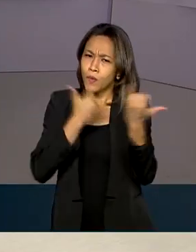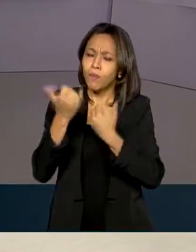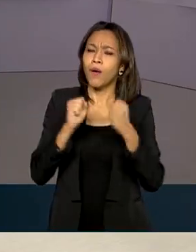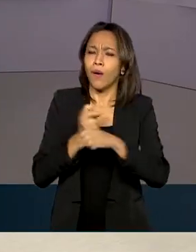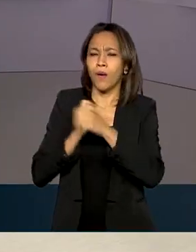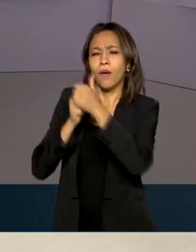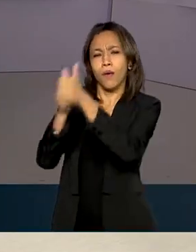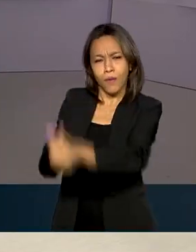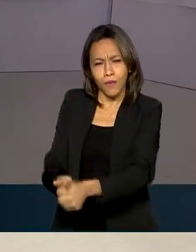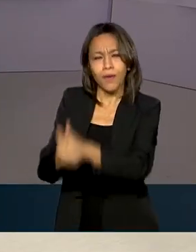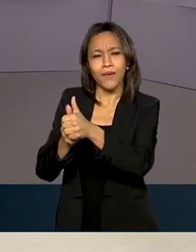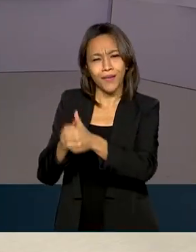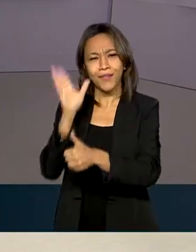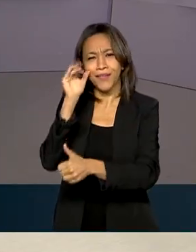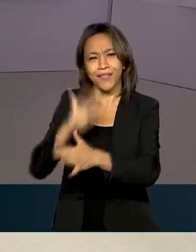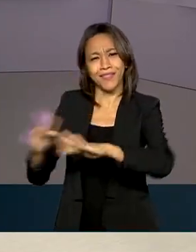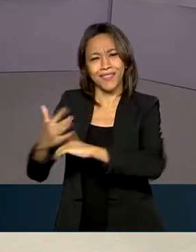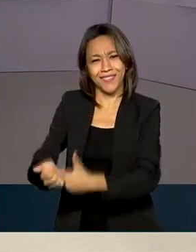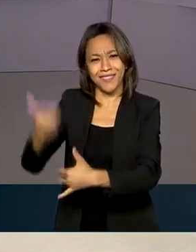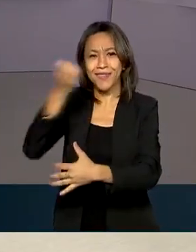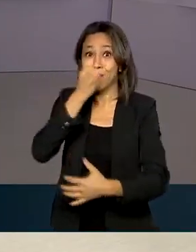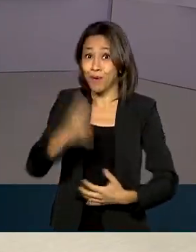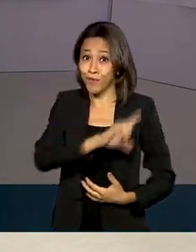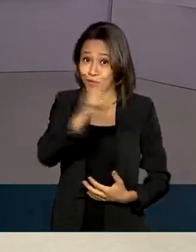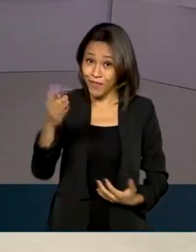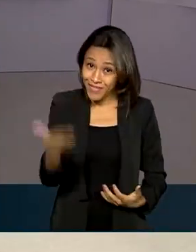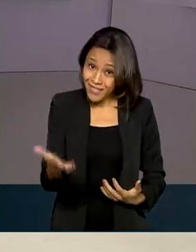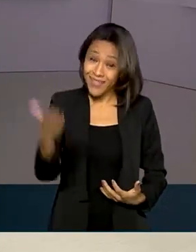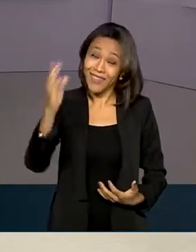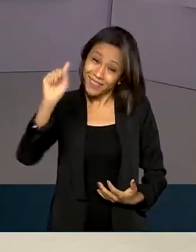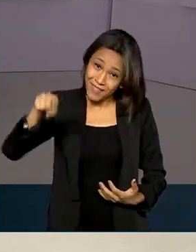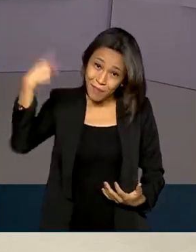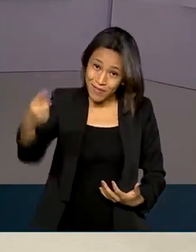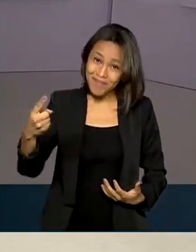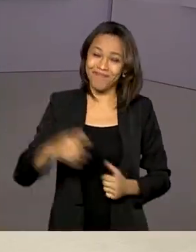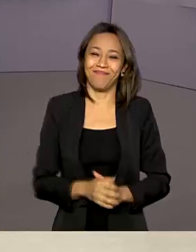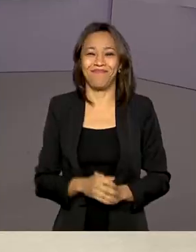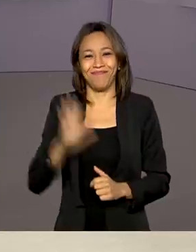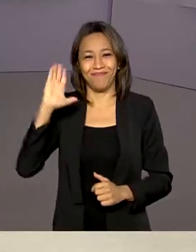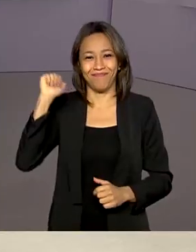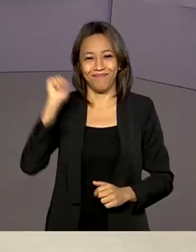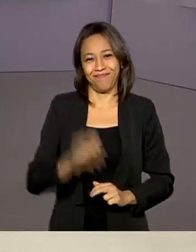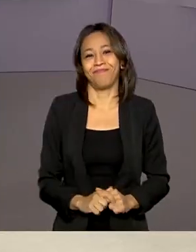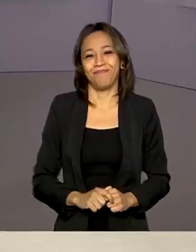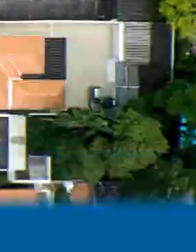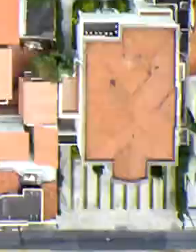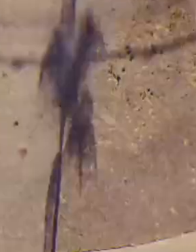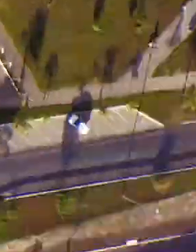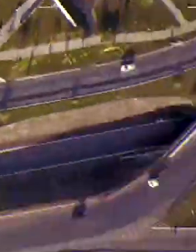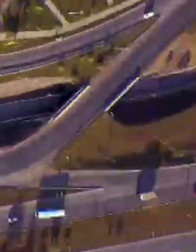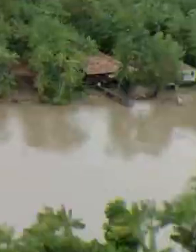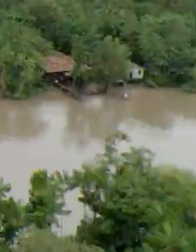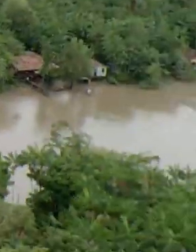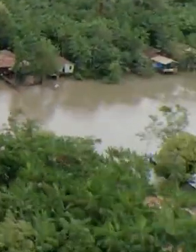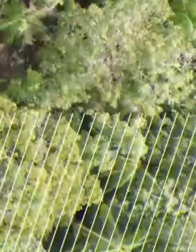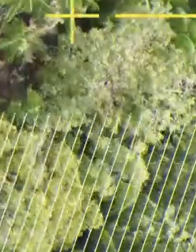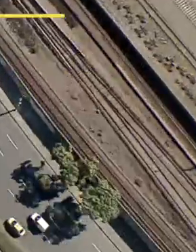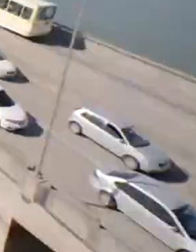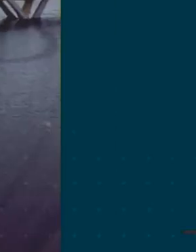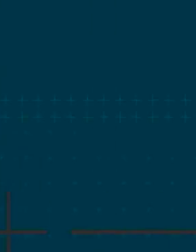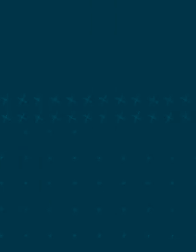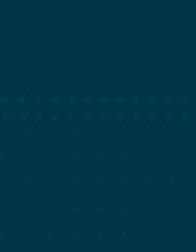acompanhar em nossas redes sociais. Um bom dia pra você e até a próxima edição. Tchau! Transcrição